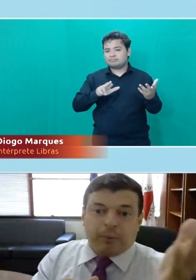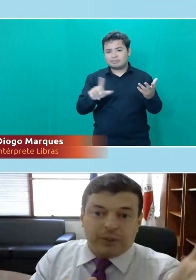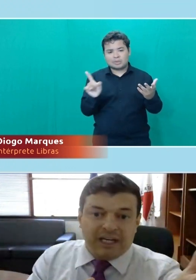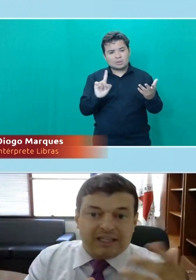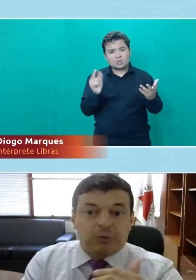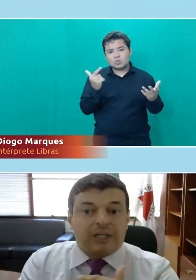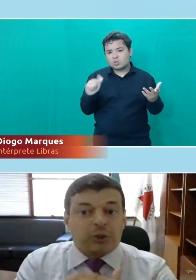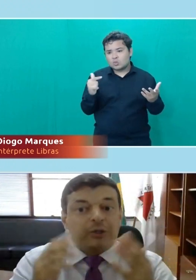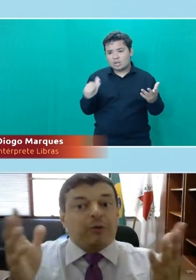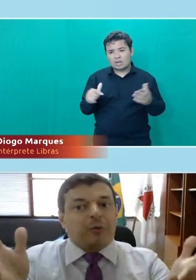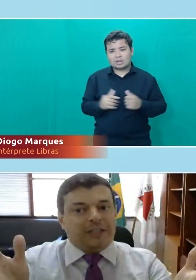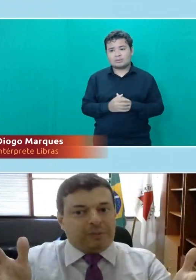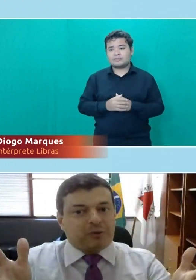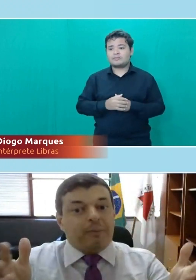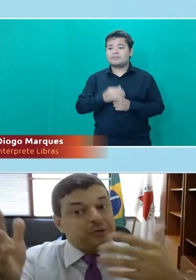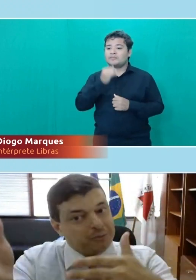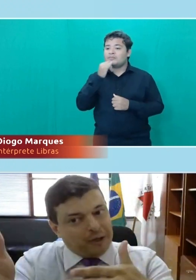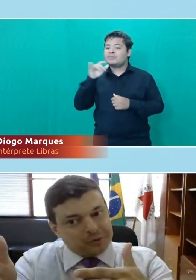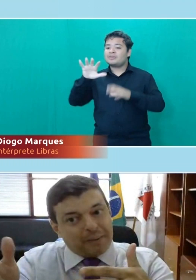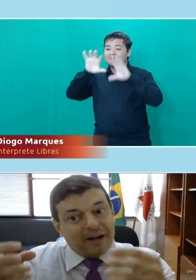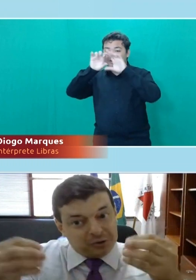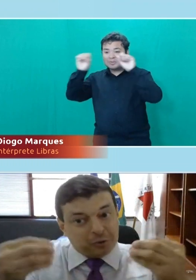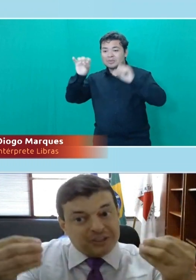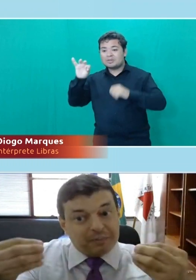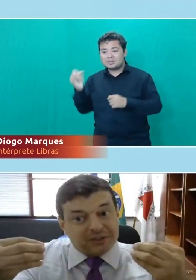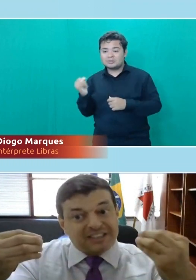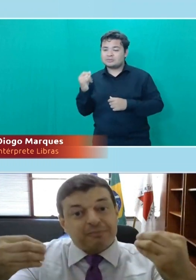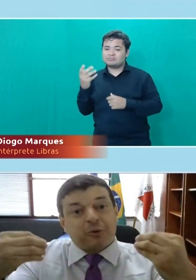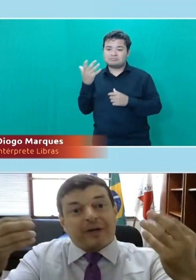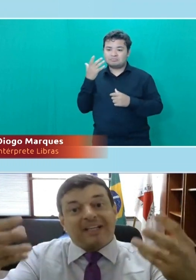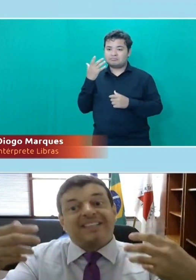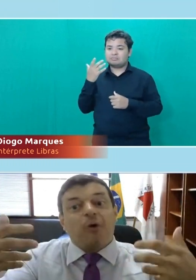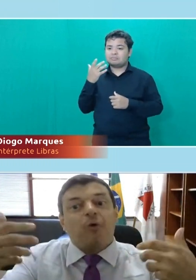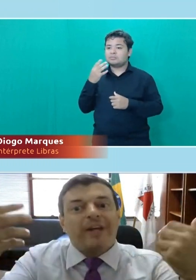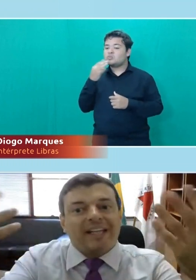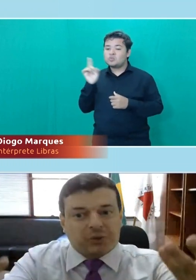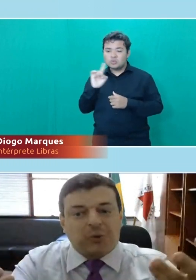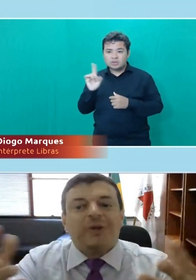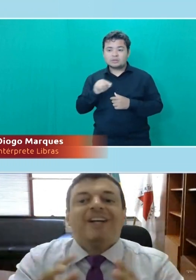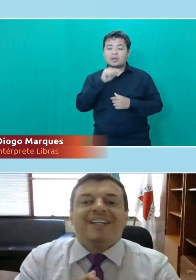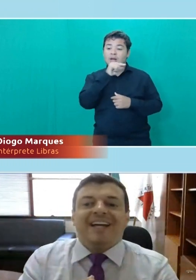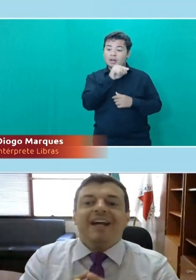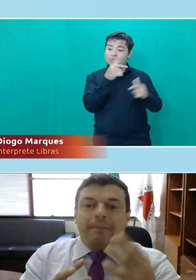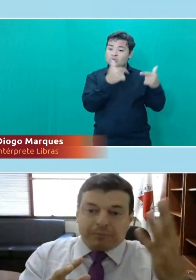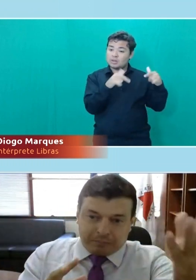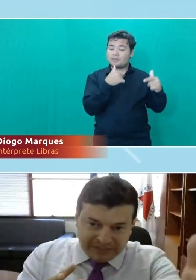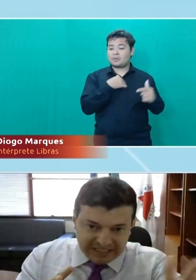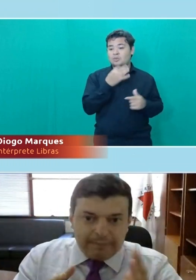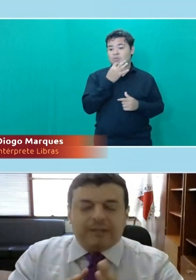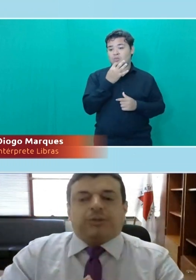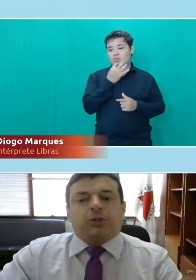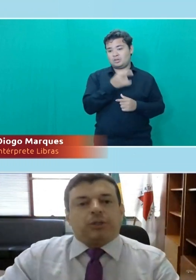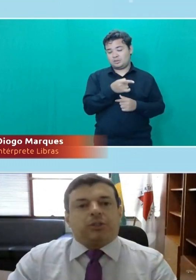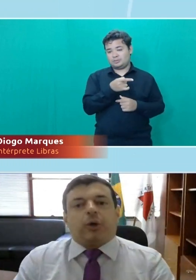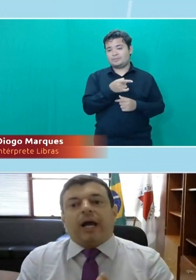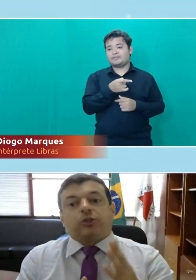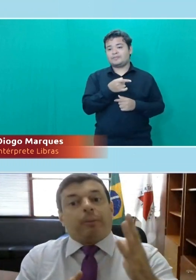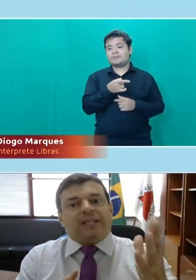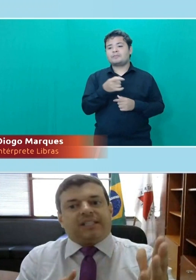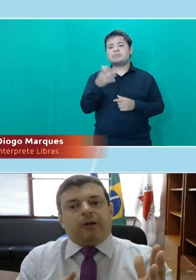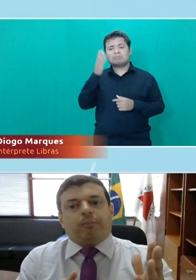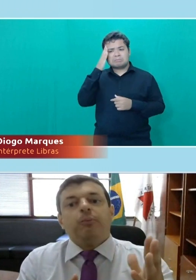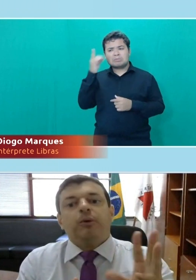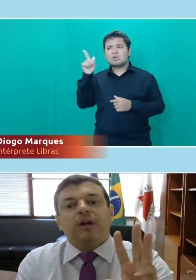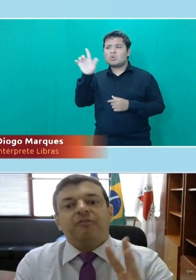aí, por exemplo, poderia ter o TJ, eu não conheço pessoalmente o Tribunal do Trabalho, eu estou dizendo que são exemplos concretos que eu conheço, né? Mas, certamente, o TJ de